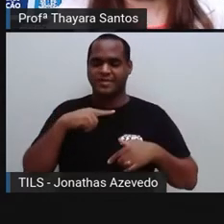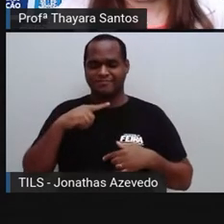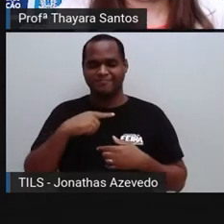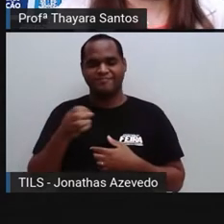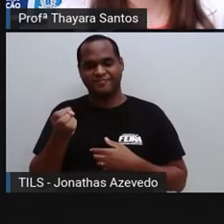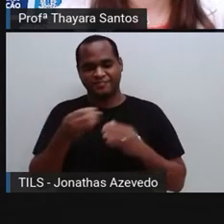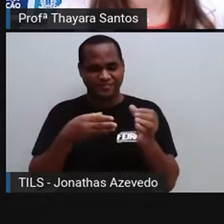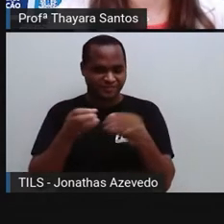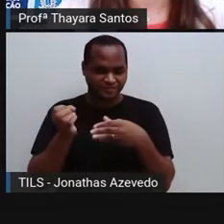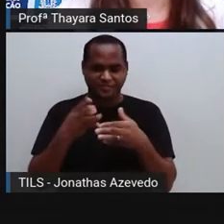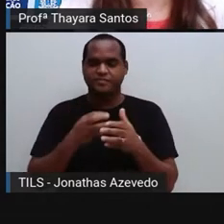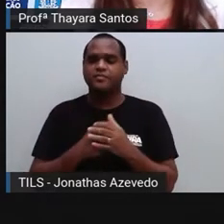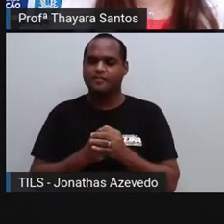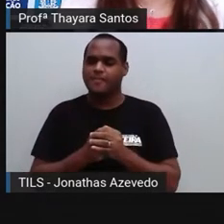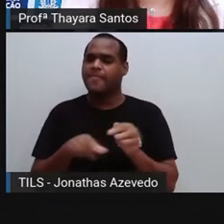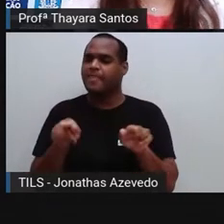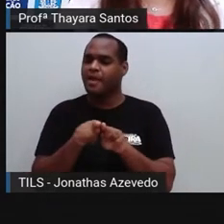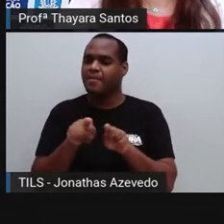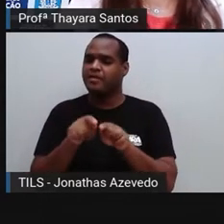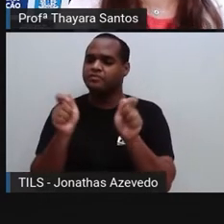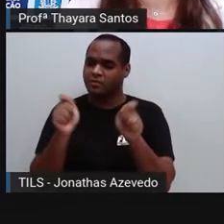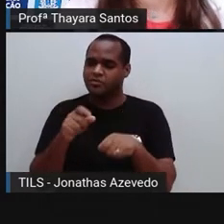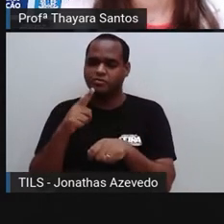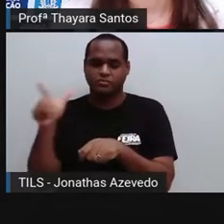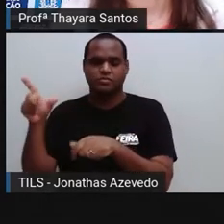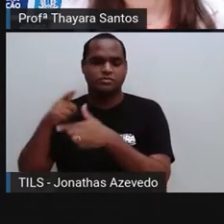também eles podem atuar nos insetos.